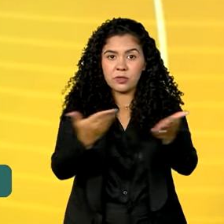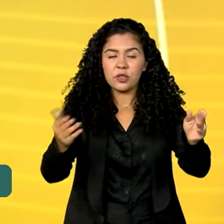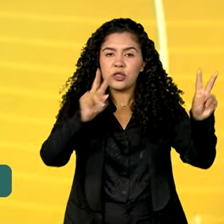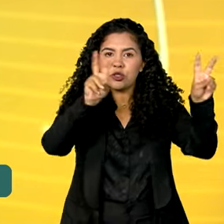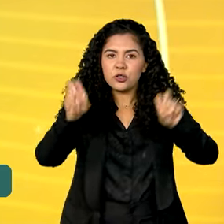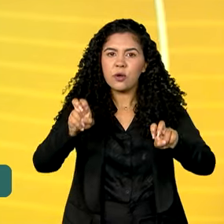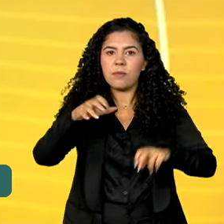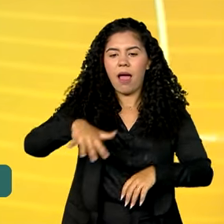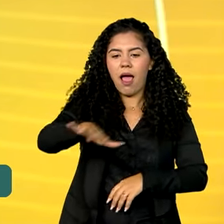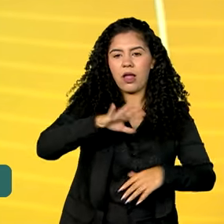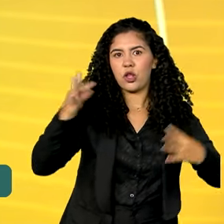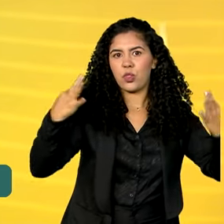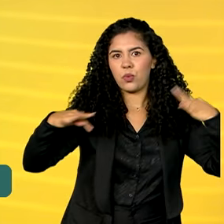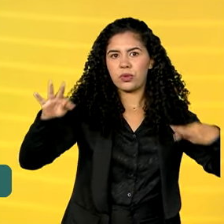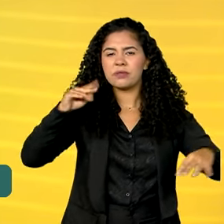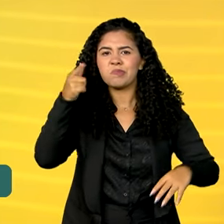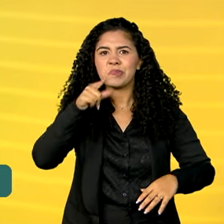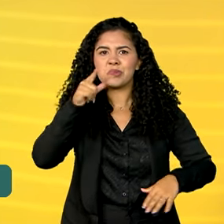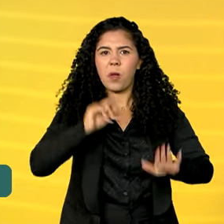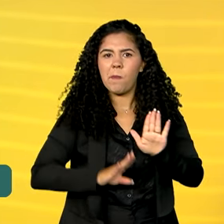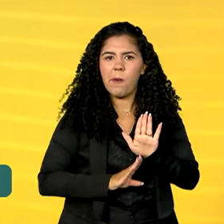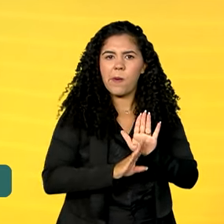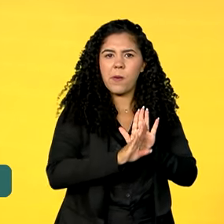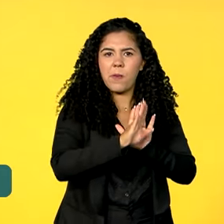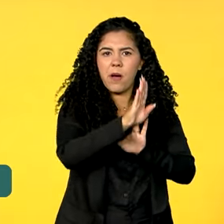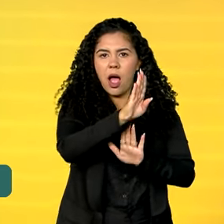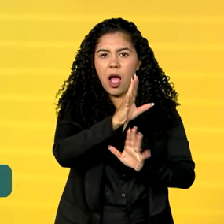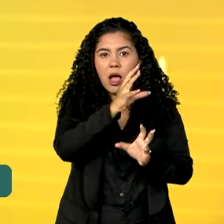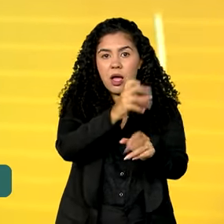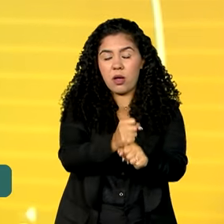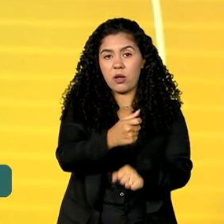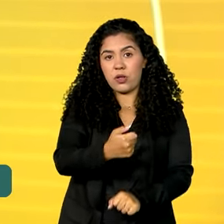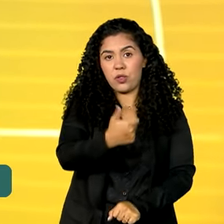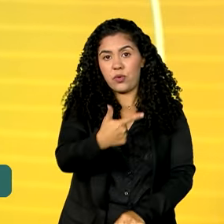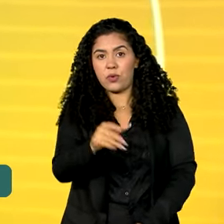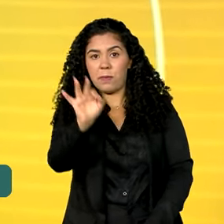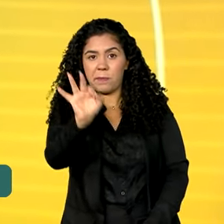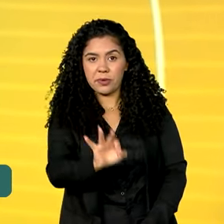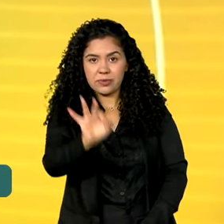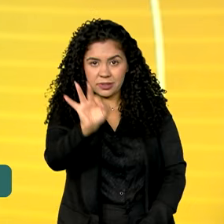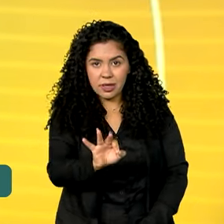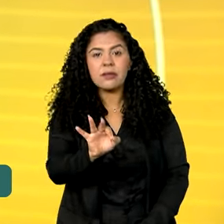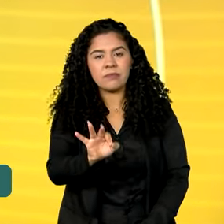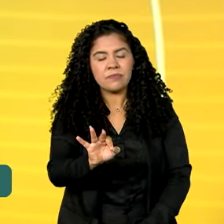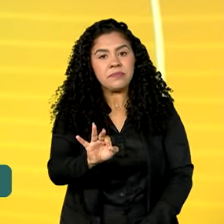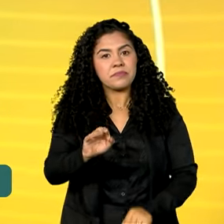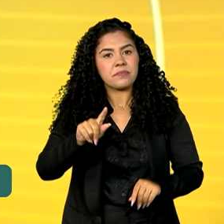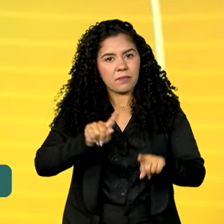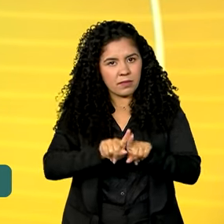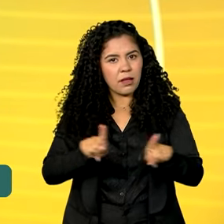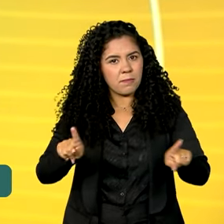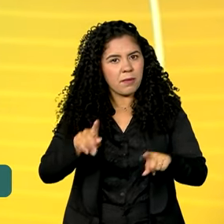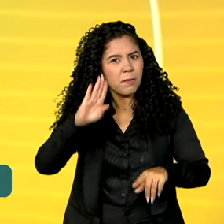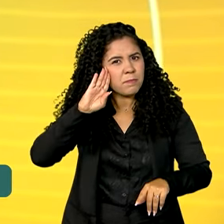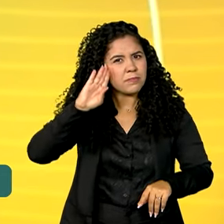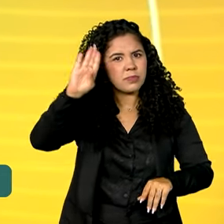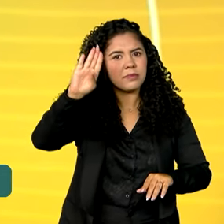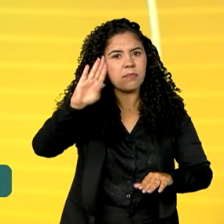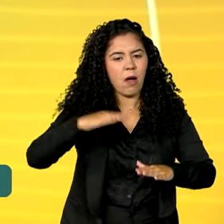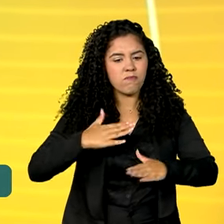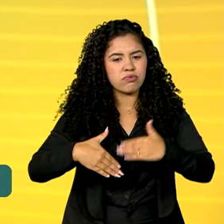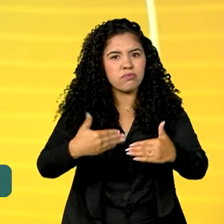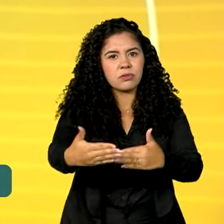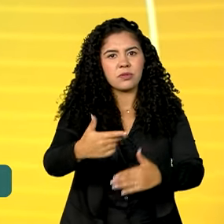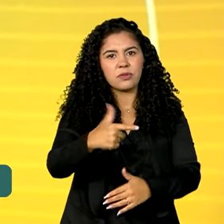recorde do turismo no país. O setor teve alta de 12% e o turismo promete ser um dos destaques